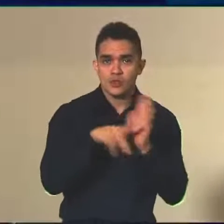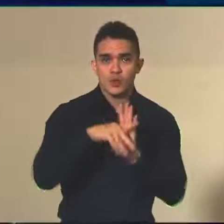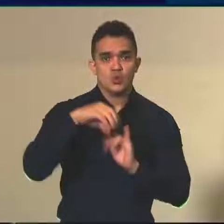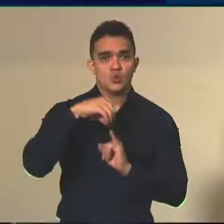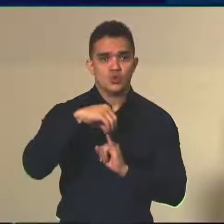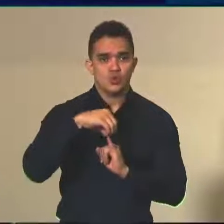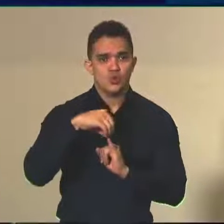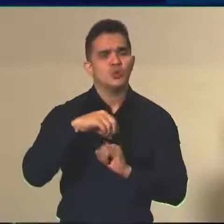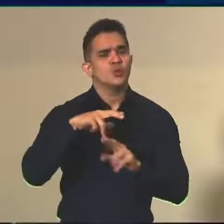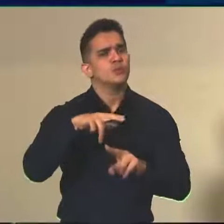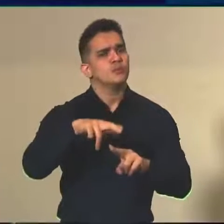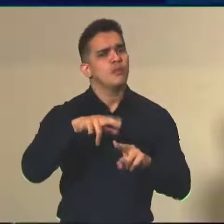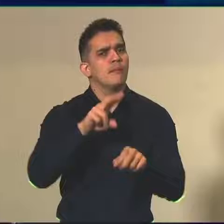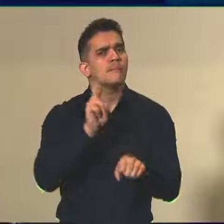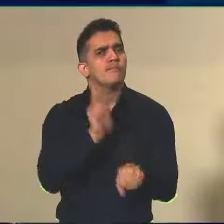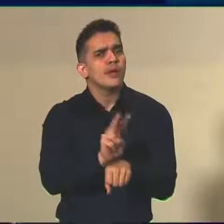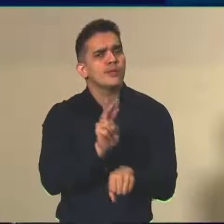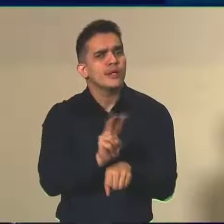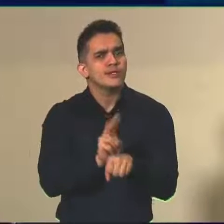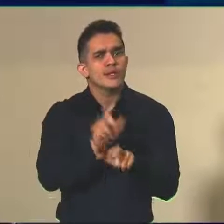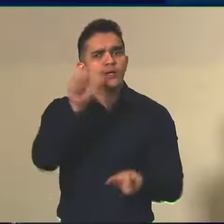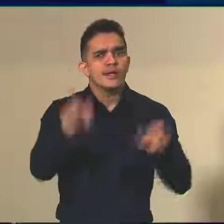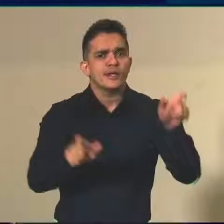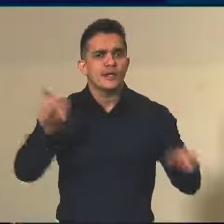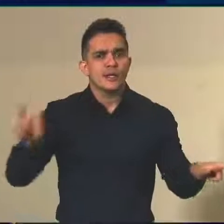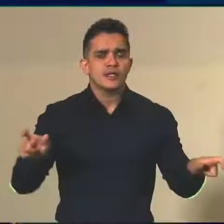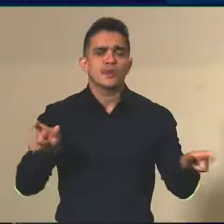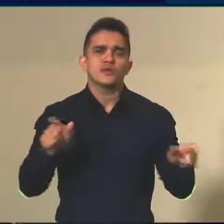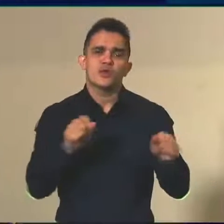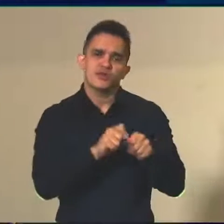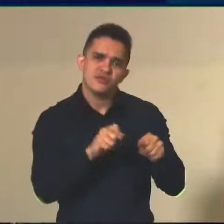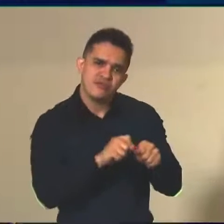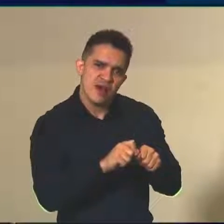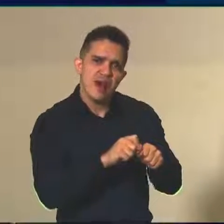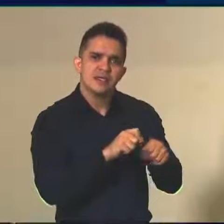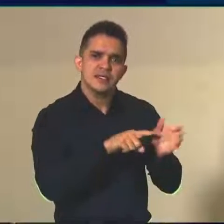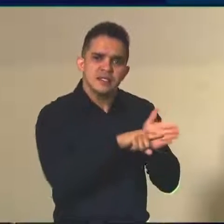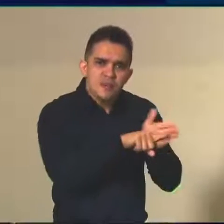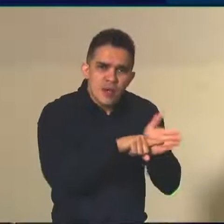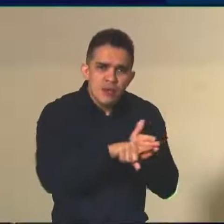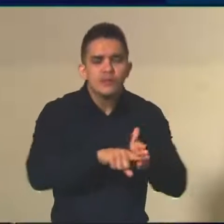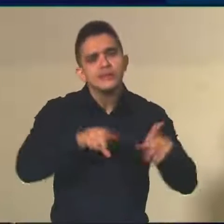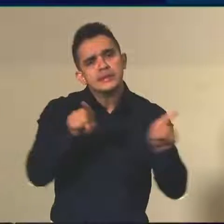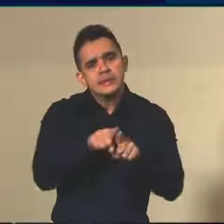justamente para proteger a integridade do exame e a isonomia do processo.